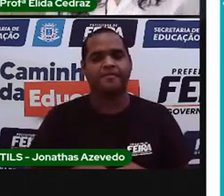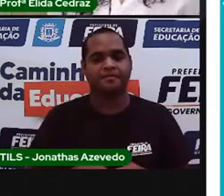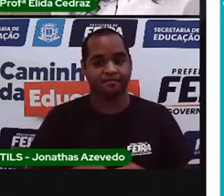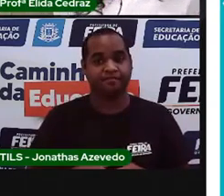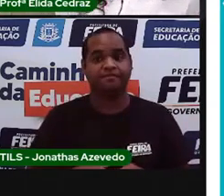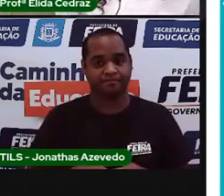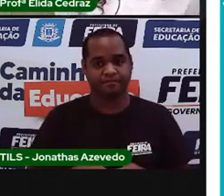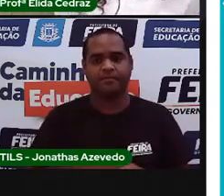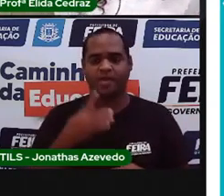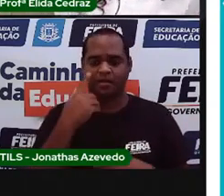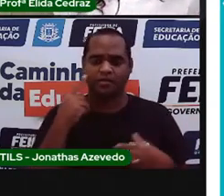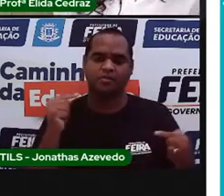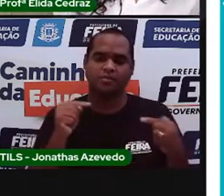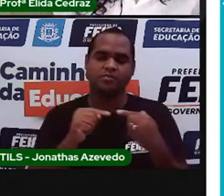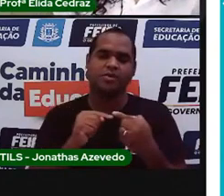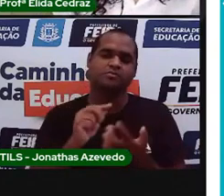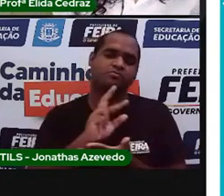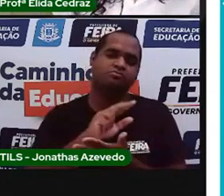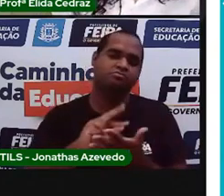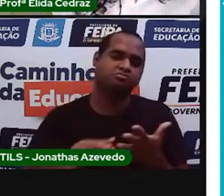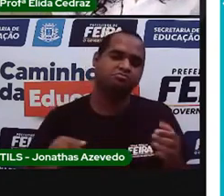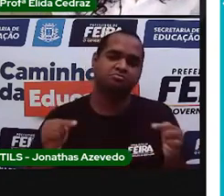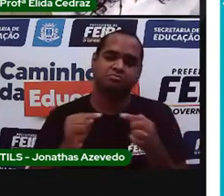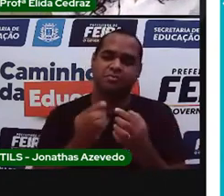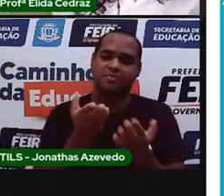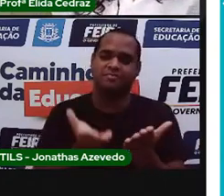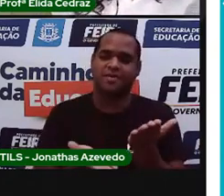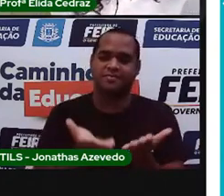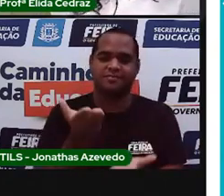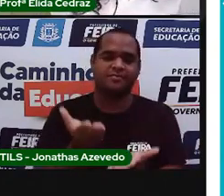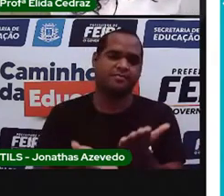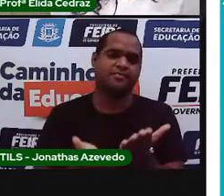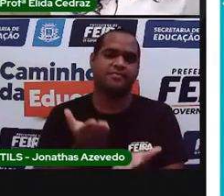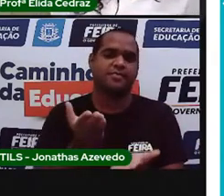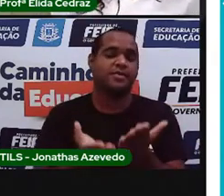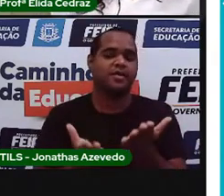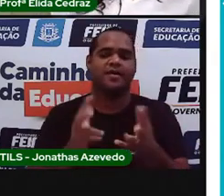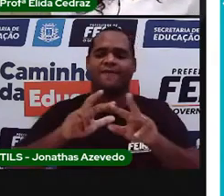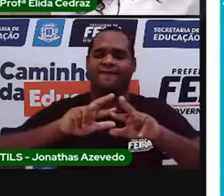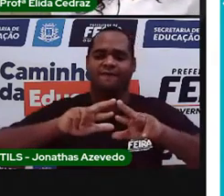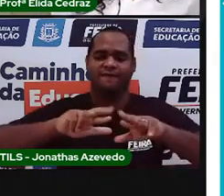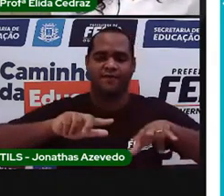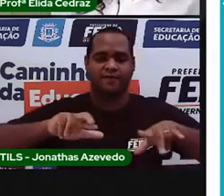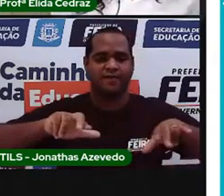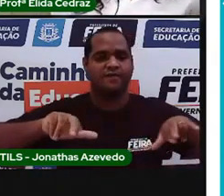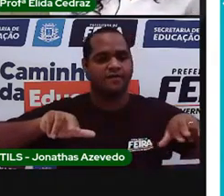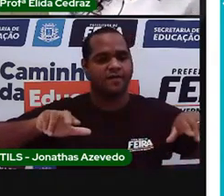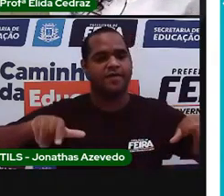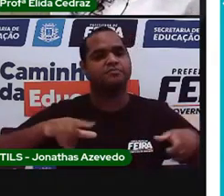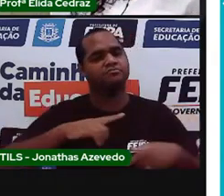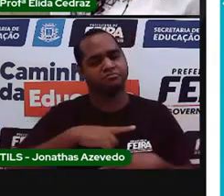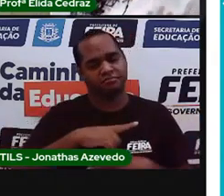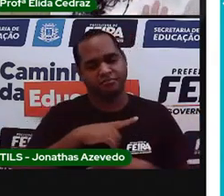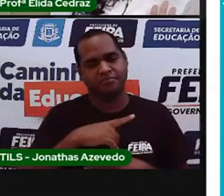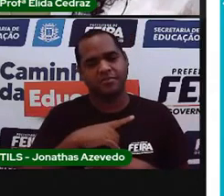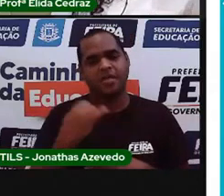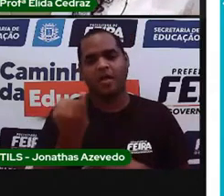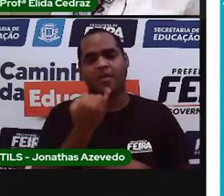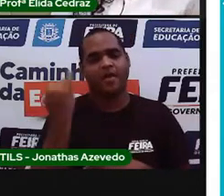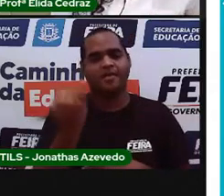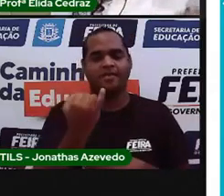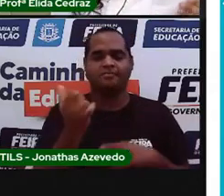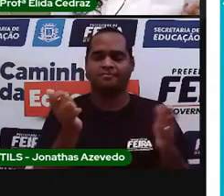Essas são balanças. Existem vários tipos de balança que todas